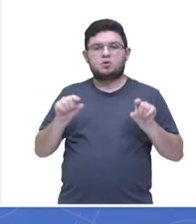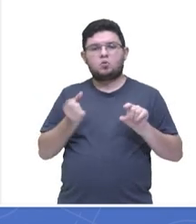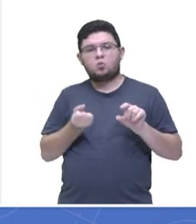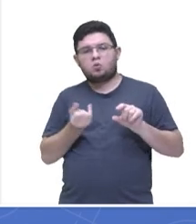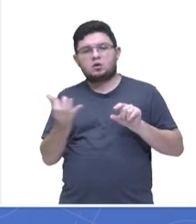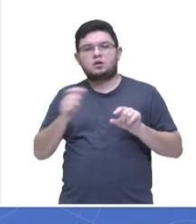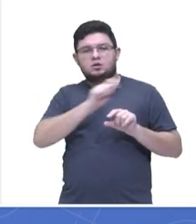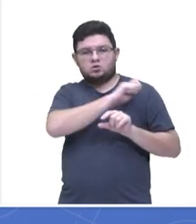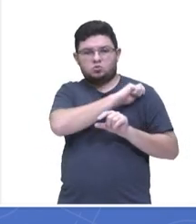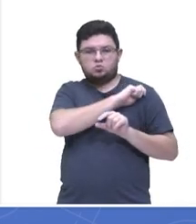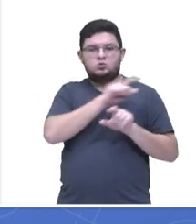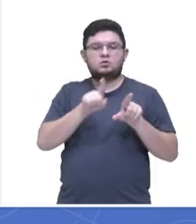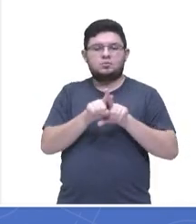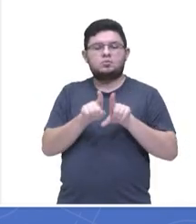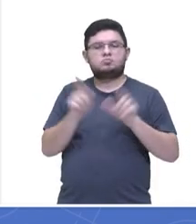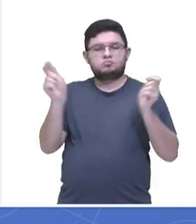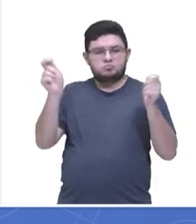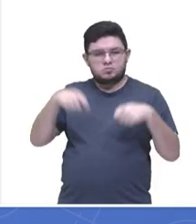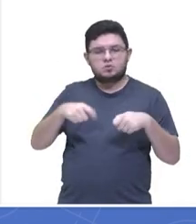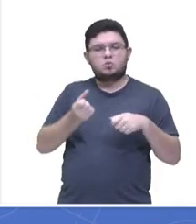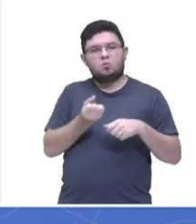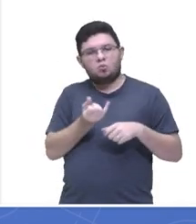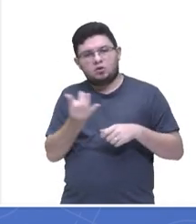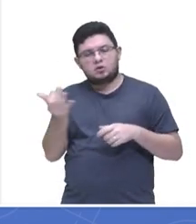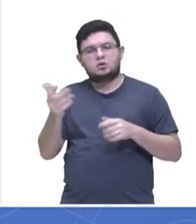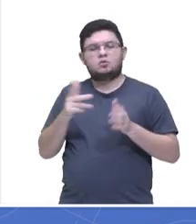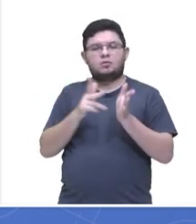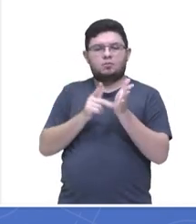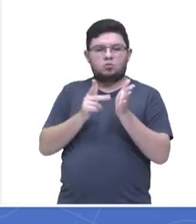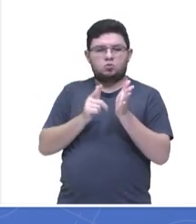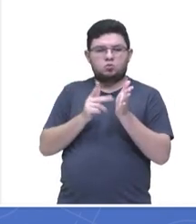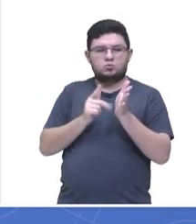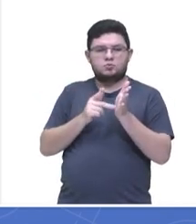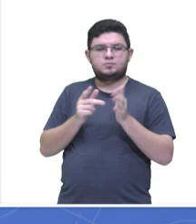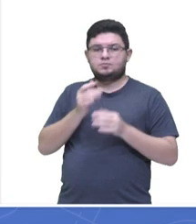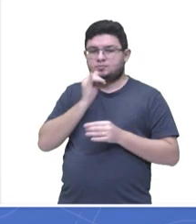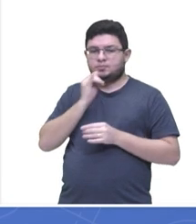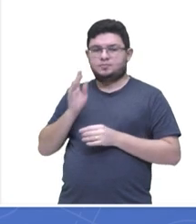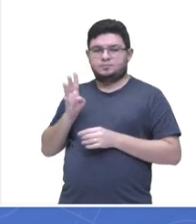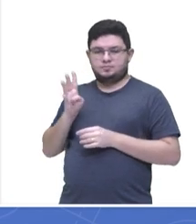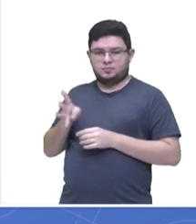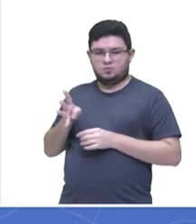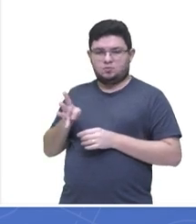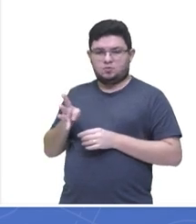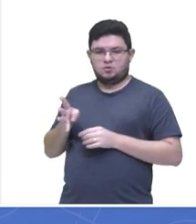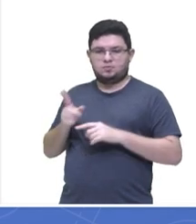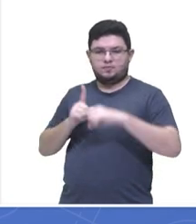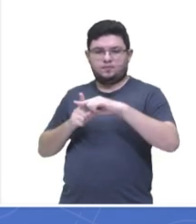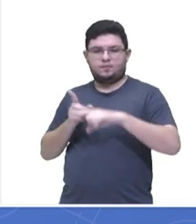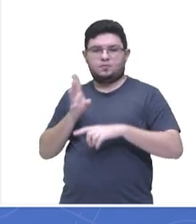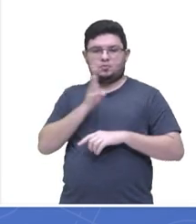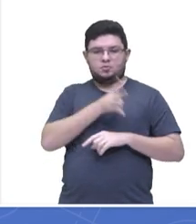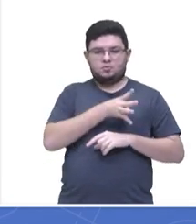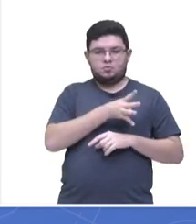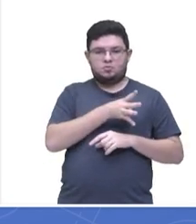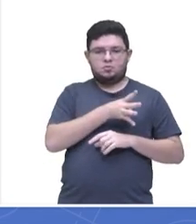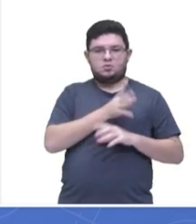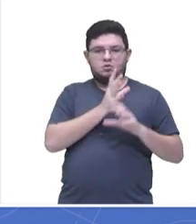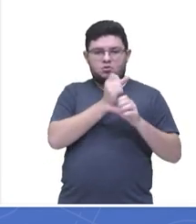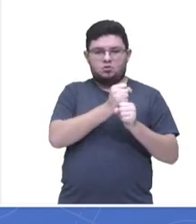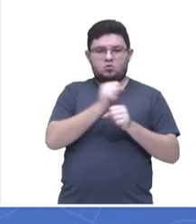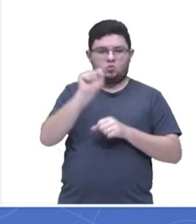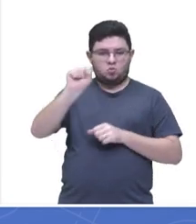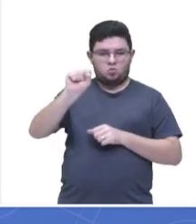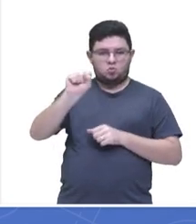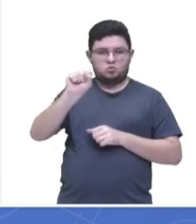a quantidade de notas. Então, olha só, 4 mais 4 aqui é 8, beleza, 8